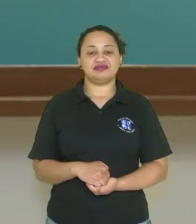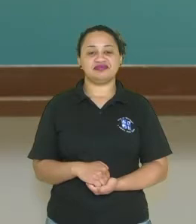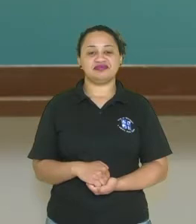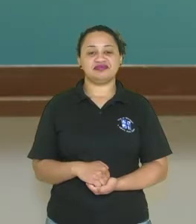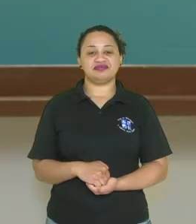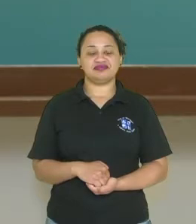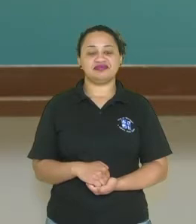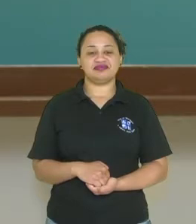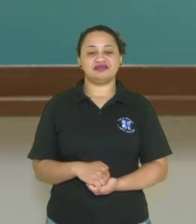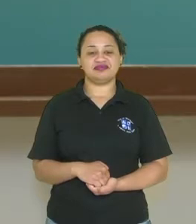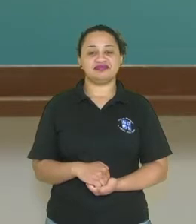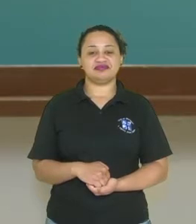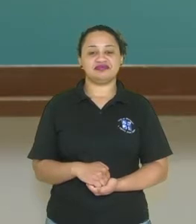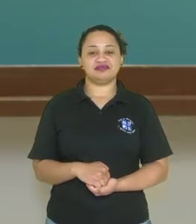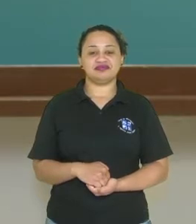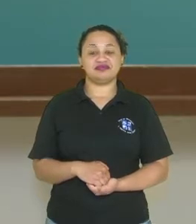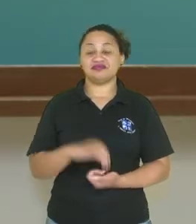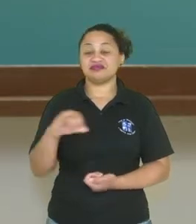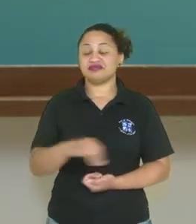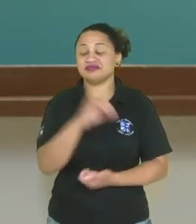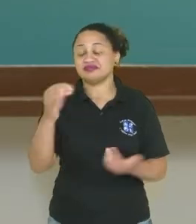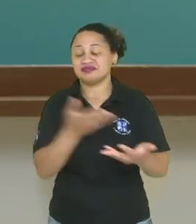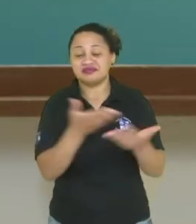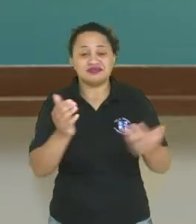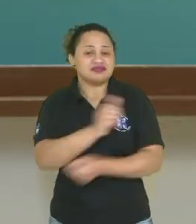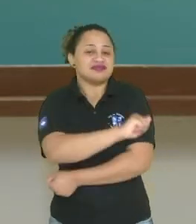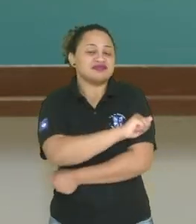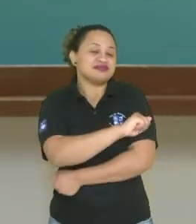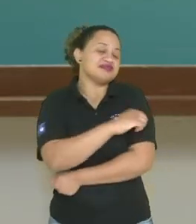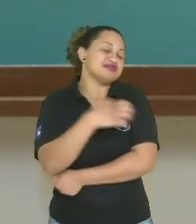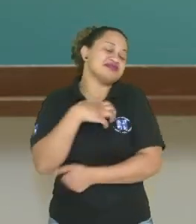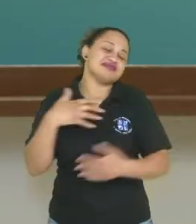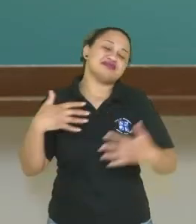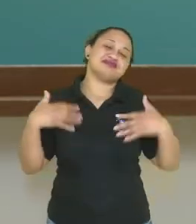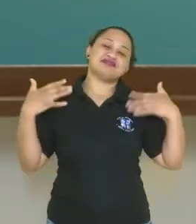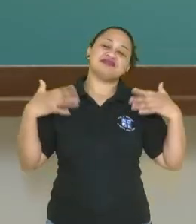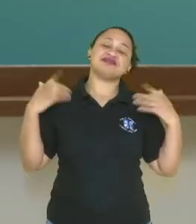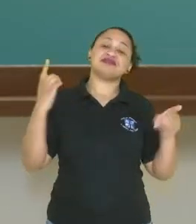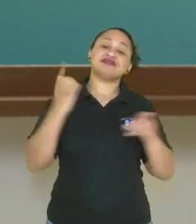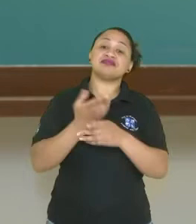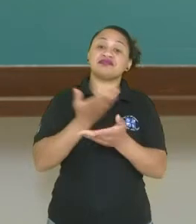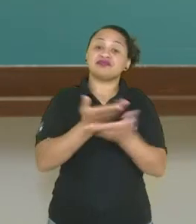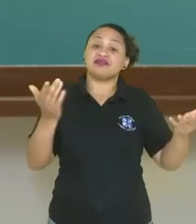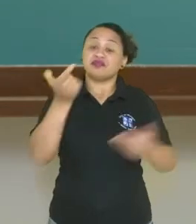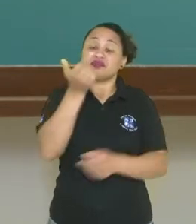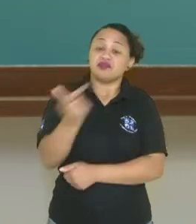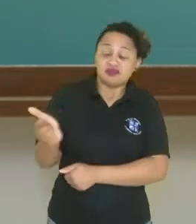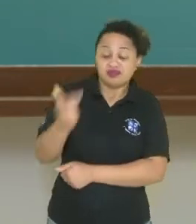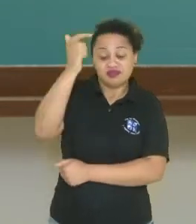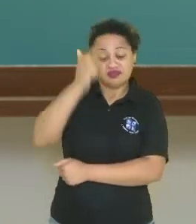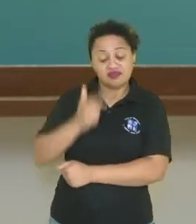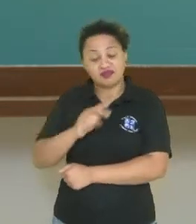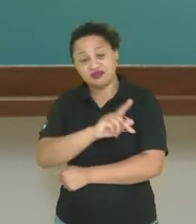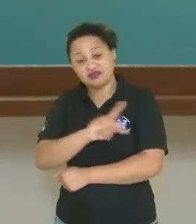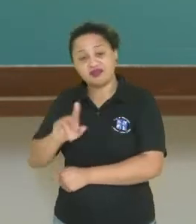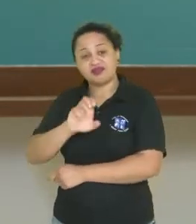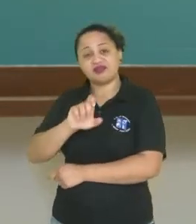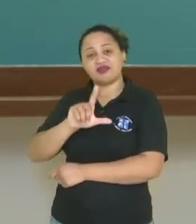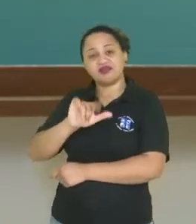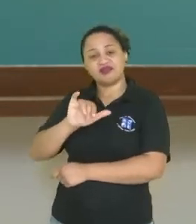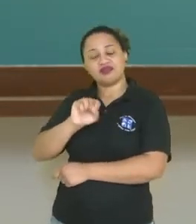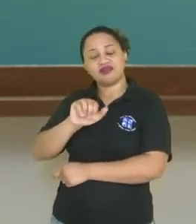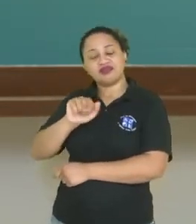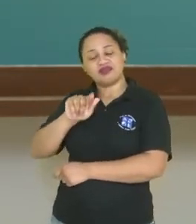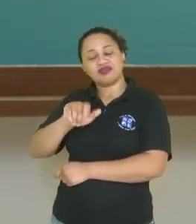Olá, queridos alunos, que alegria estar aqui com vocês novamente. Professor Elisângela, hoje a